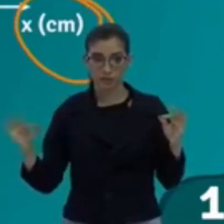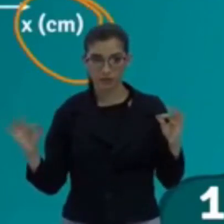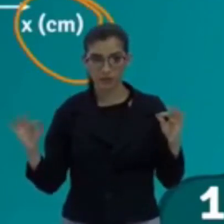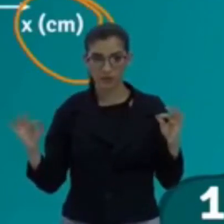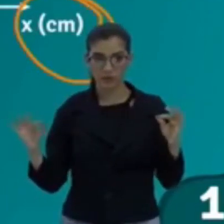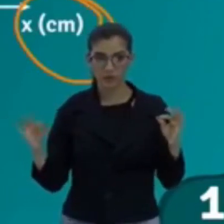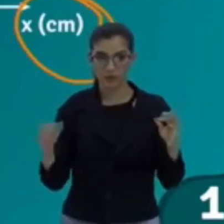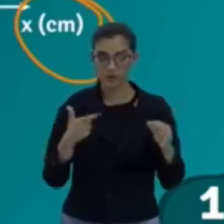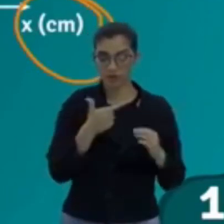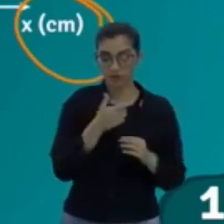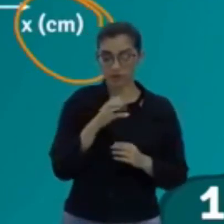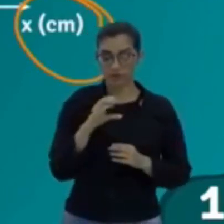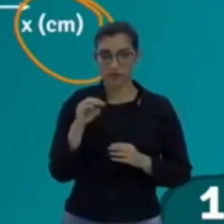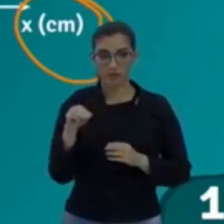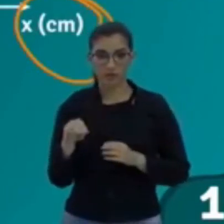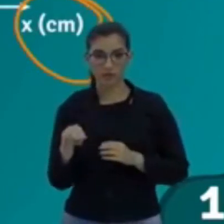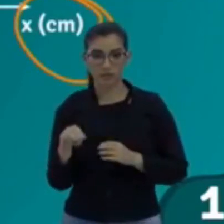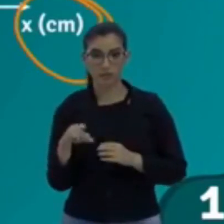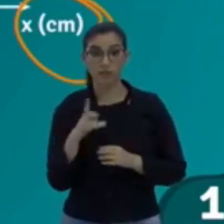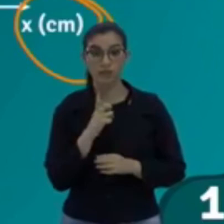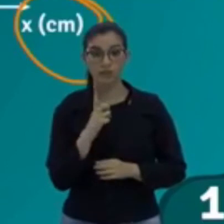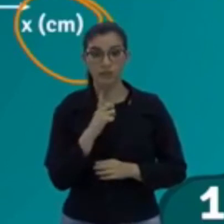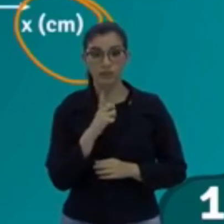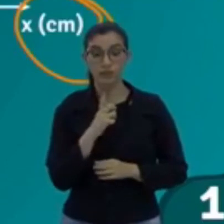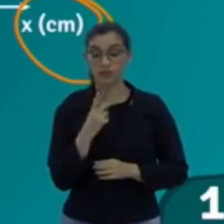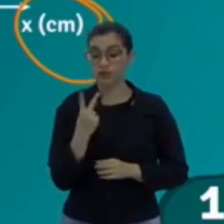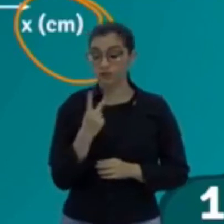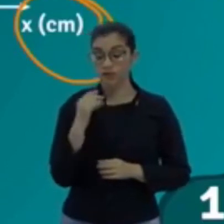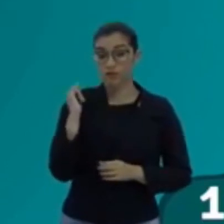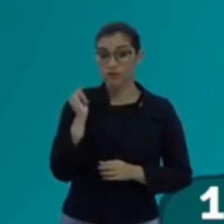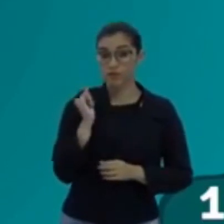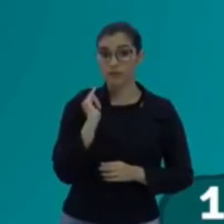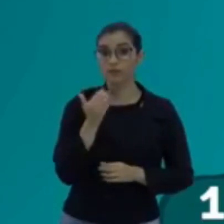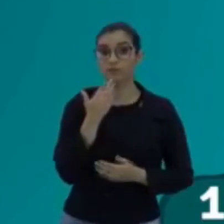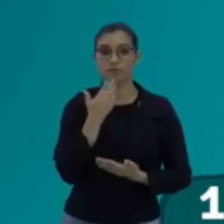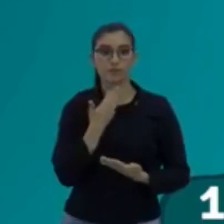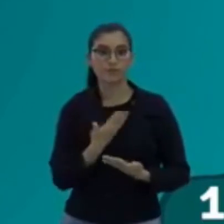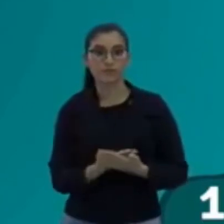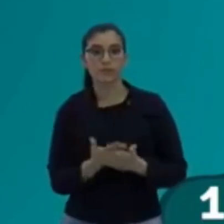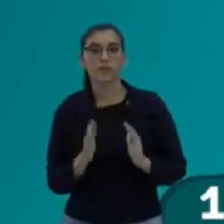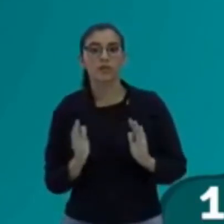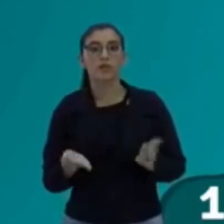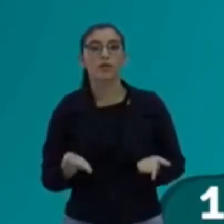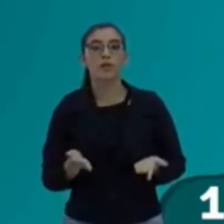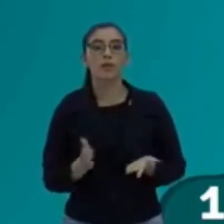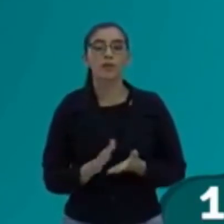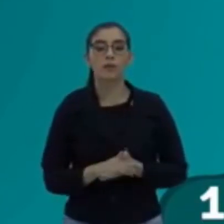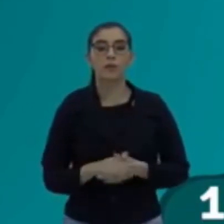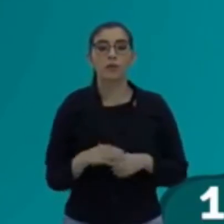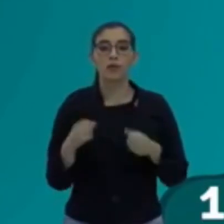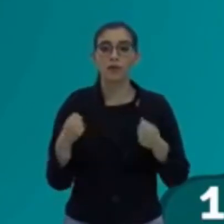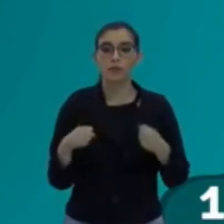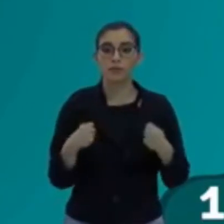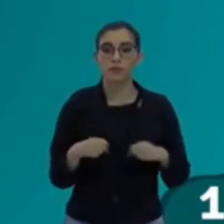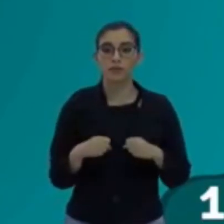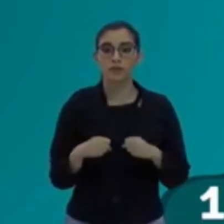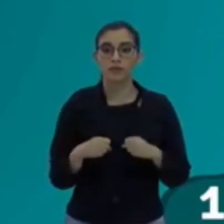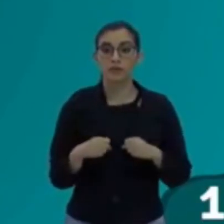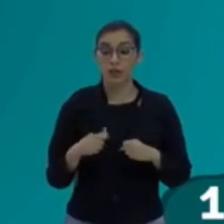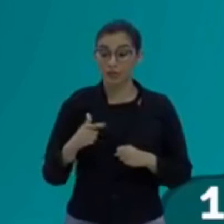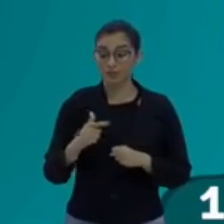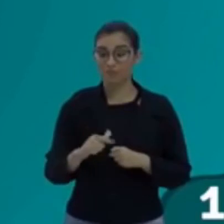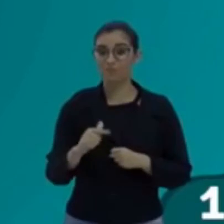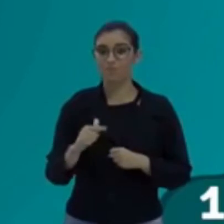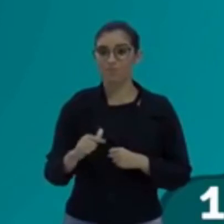centímetros. Já tem a segunda informação que ele me pediu. Agora, preciso encontrar a frequência.